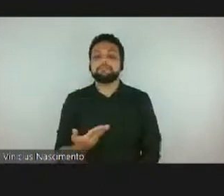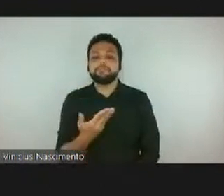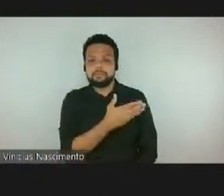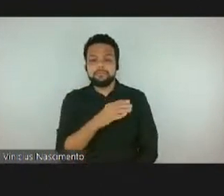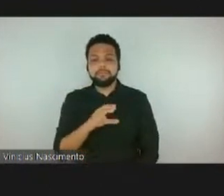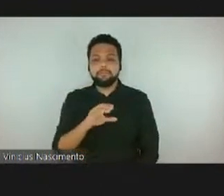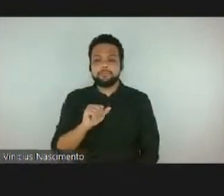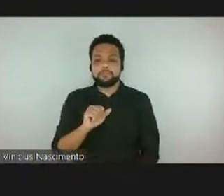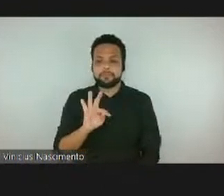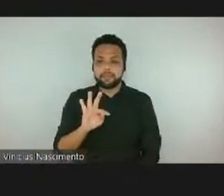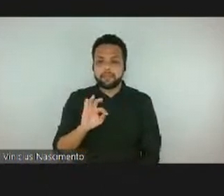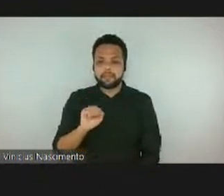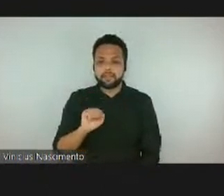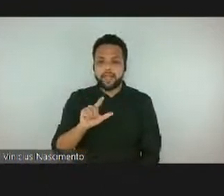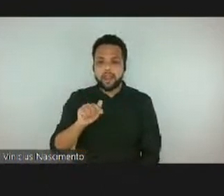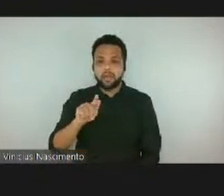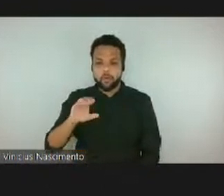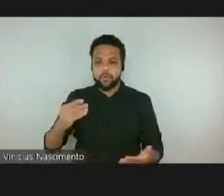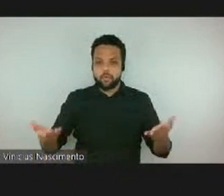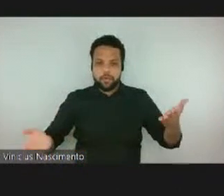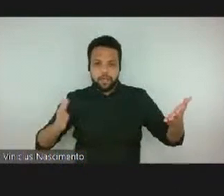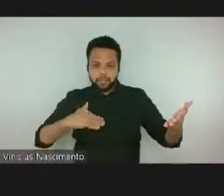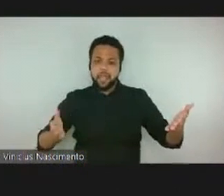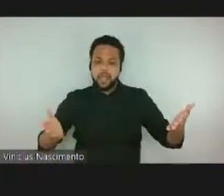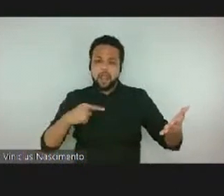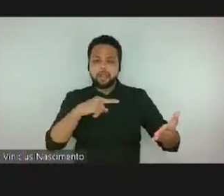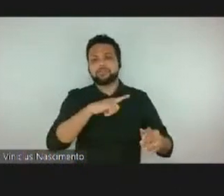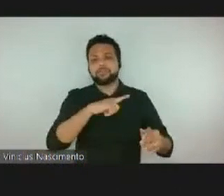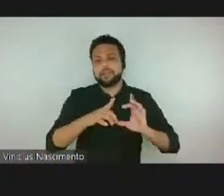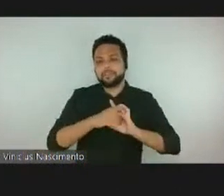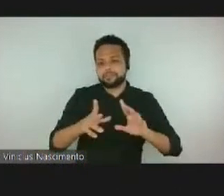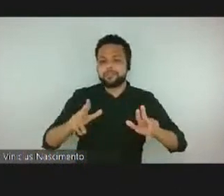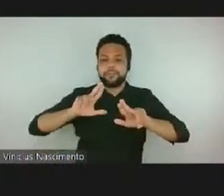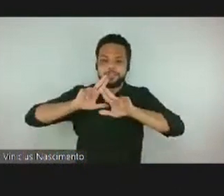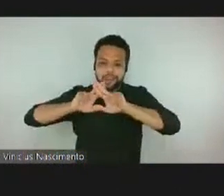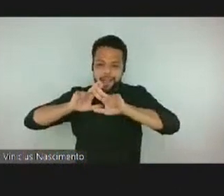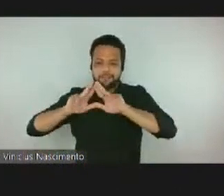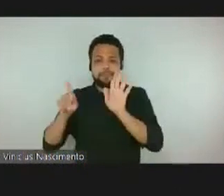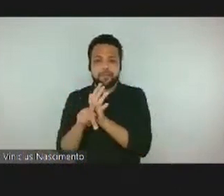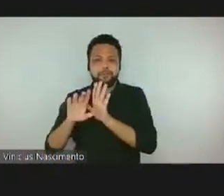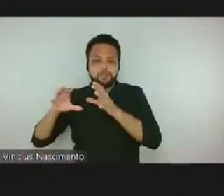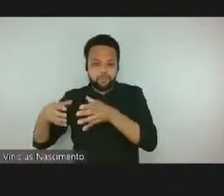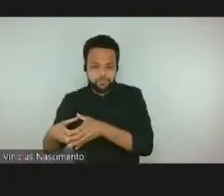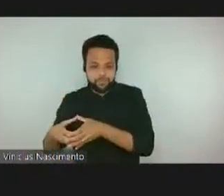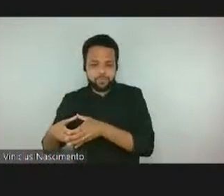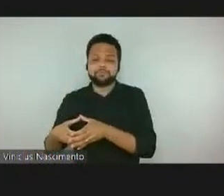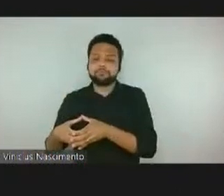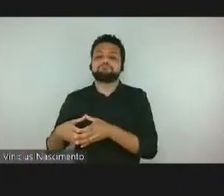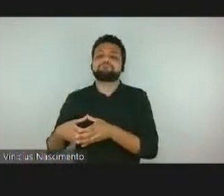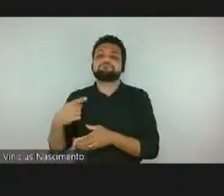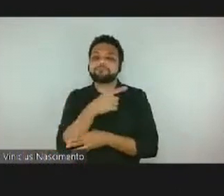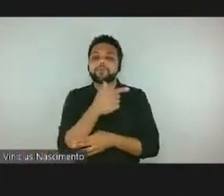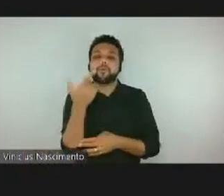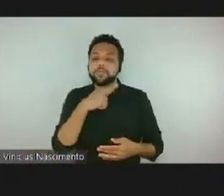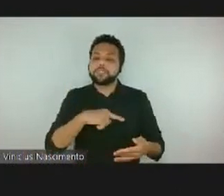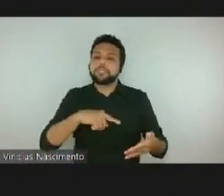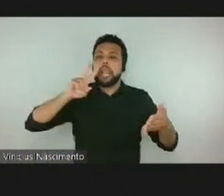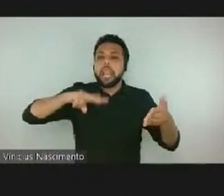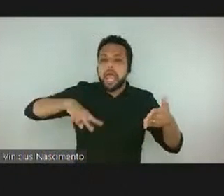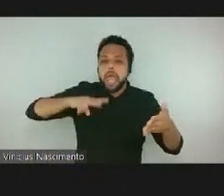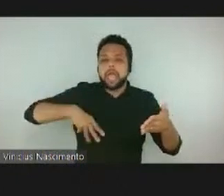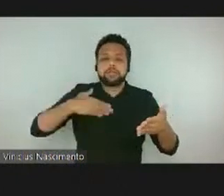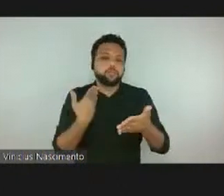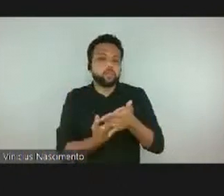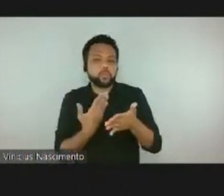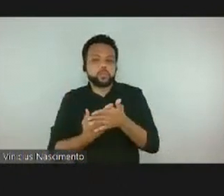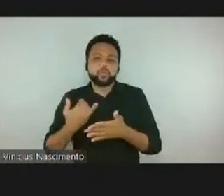está disponível no drive do grupo para que eles leiam estudem e, assim, é